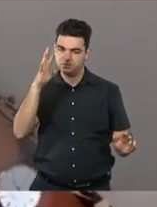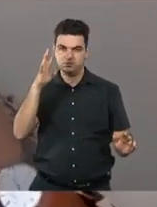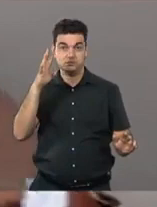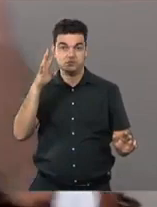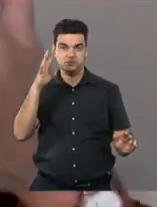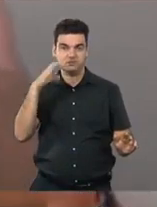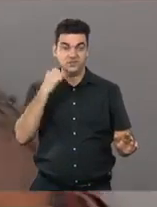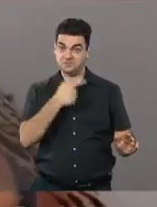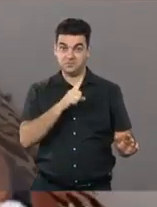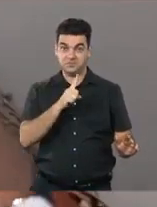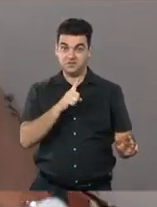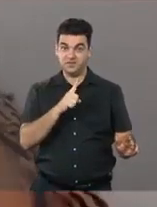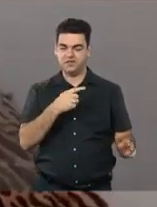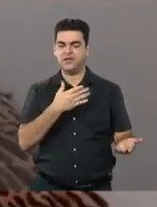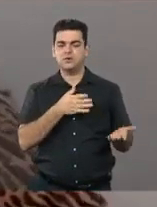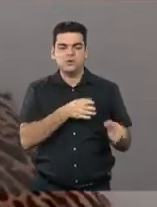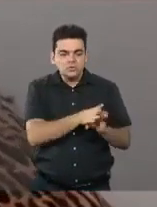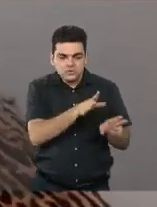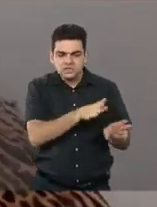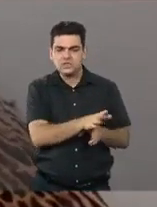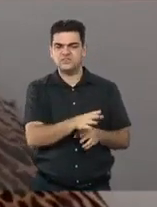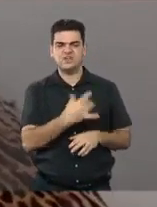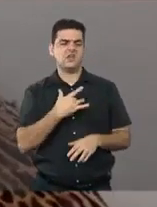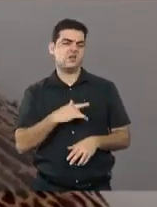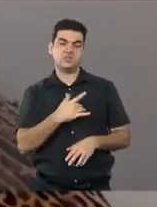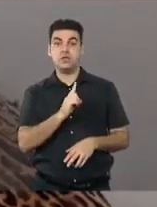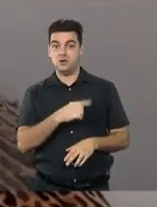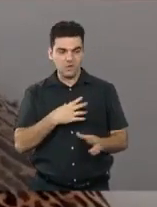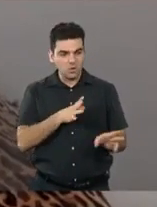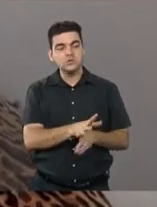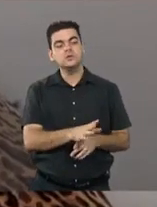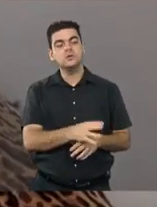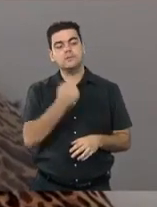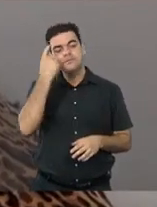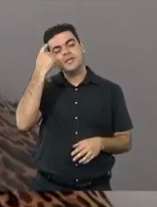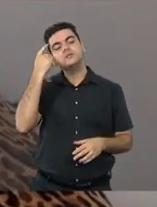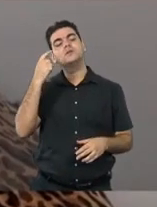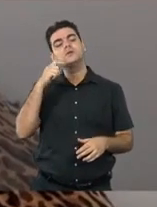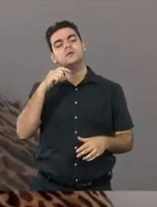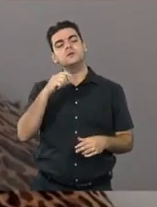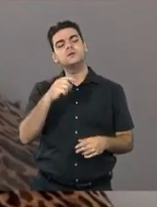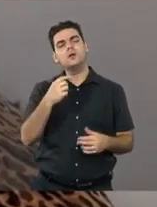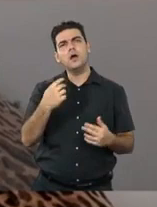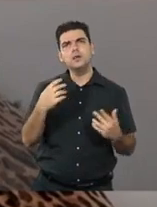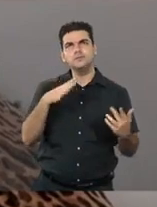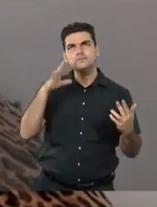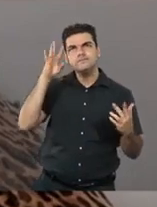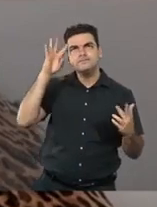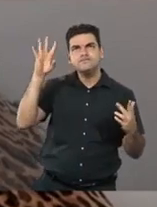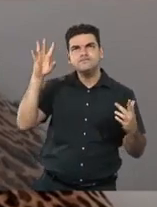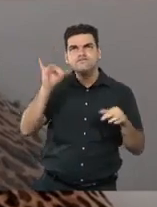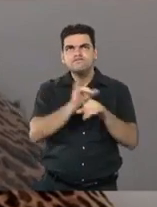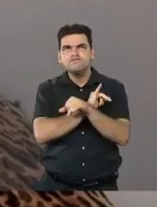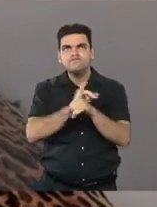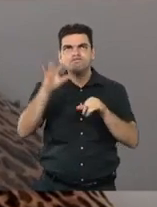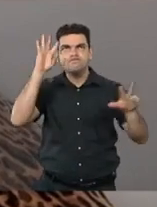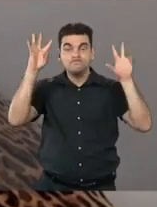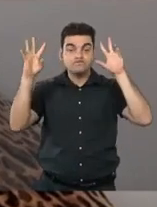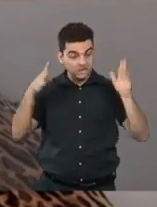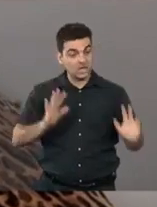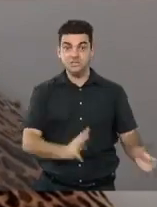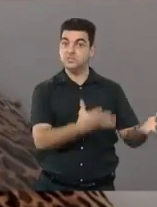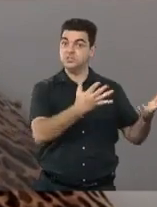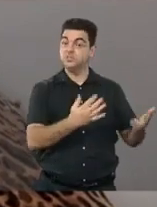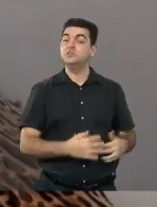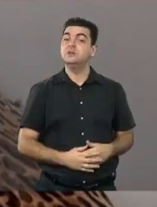Então, como filha única, ela não ficava coitadinha da minha filha. Isso, então, me colocou muito e uma família que sempre preocupou com